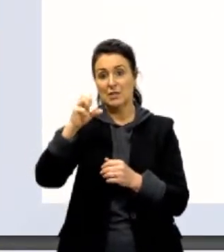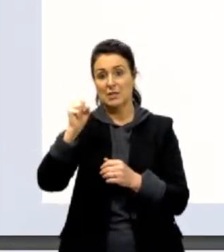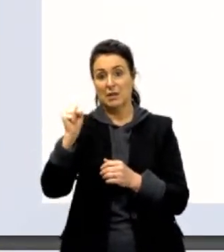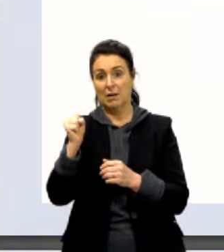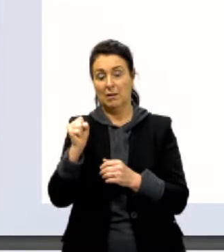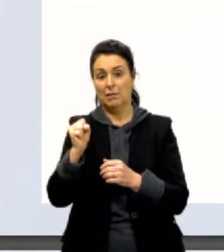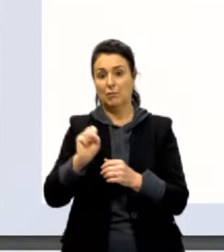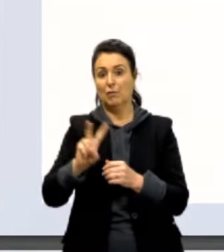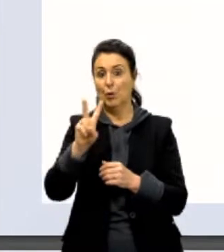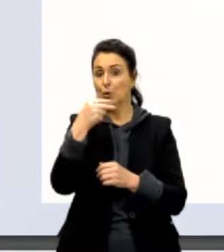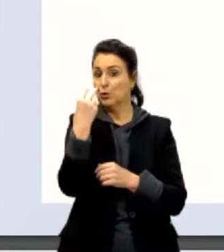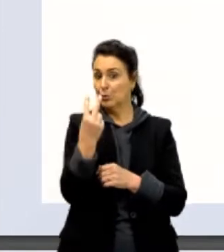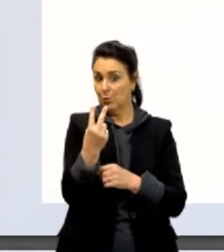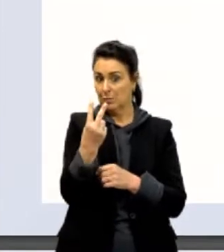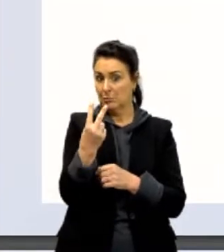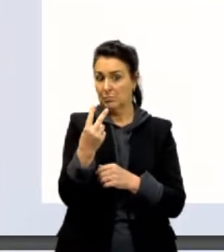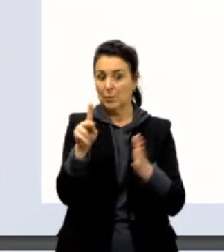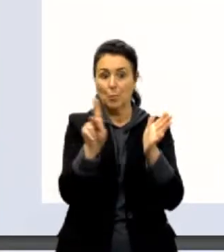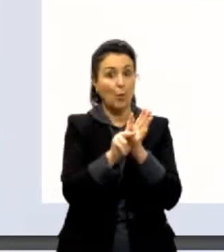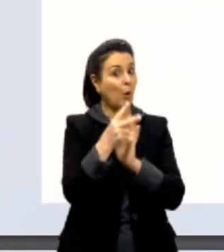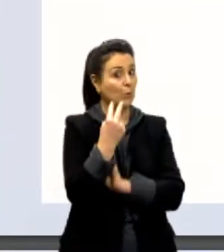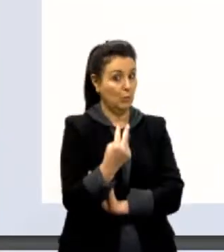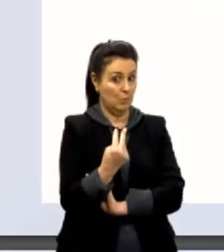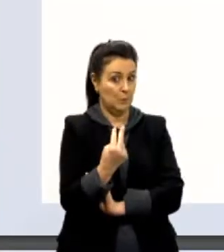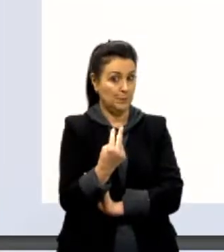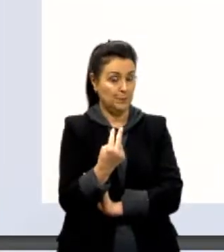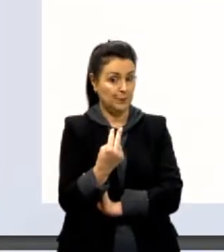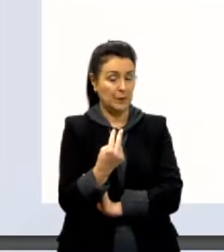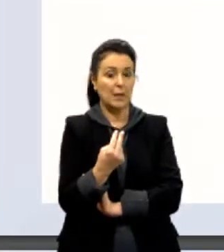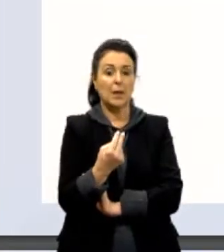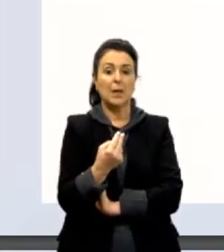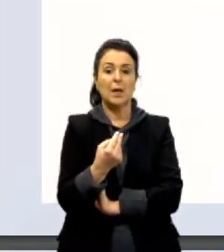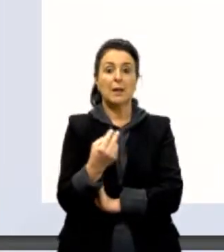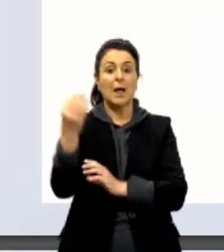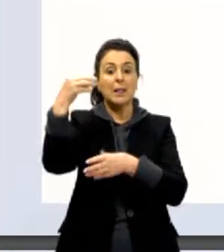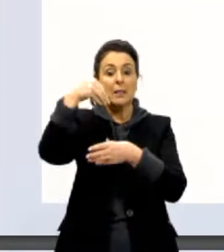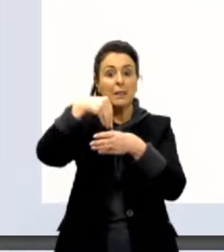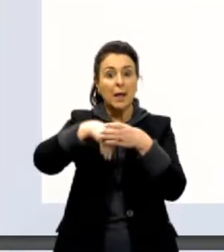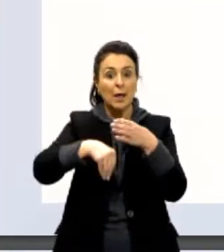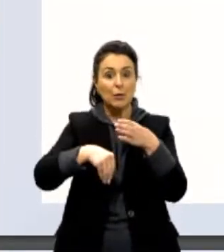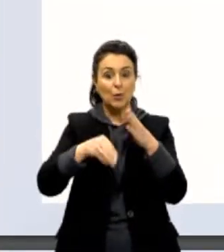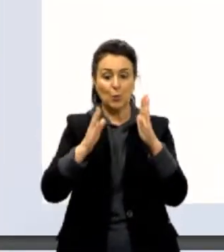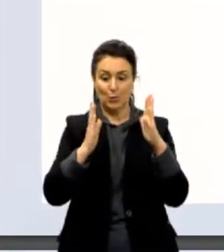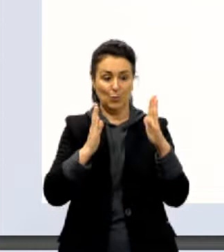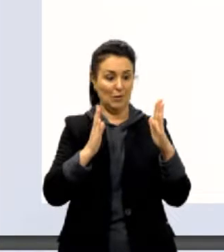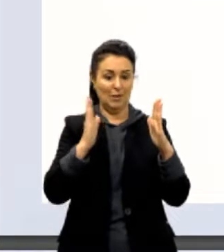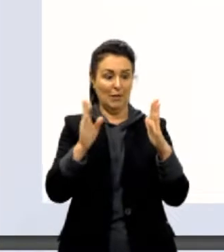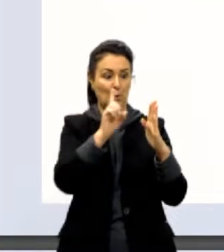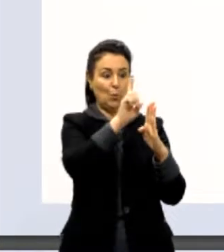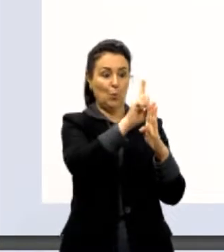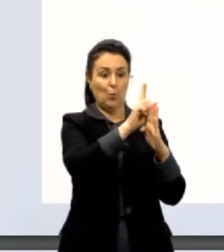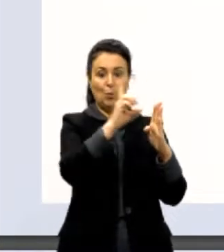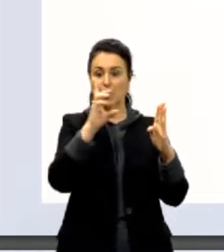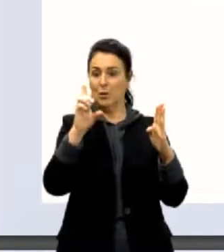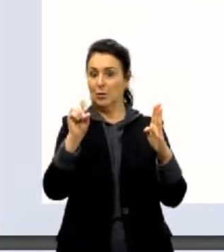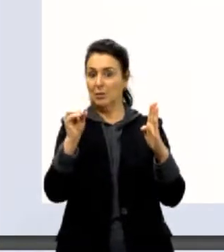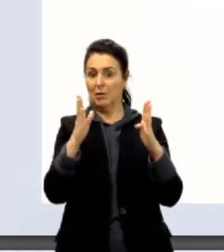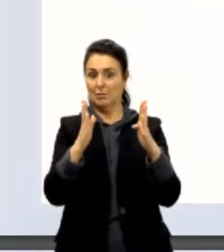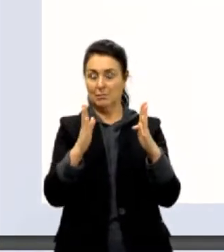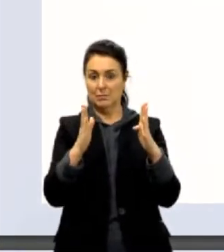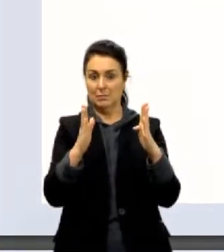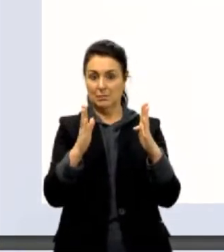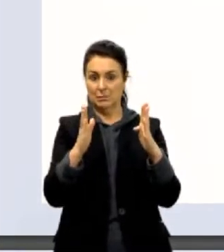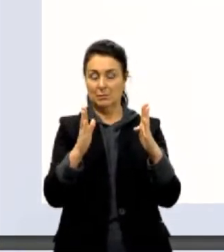de 2, que é o próprio 2, tem que estar dentro do intervalo entre 1 e 10. Então, primeira